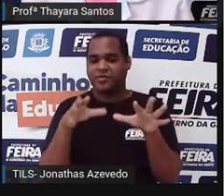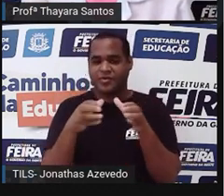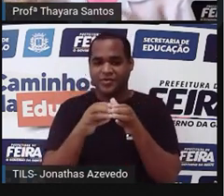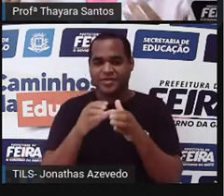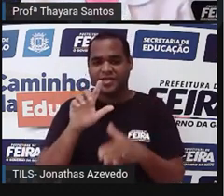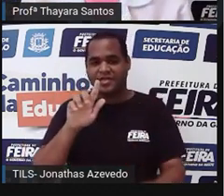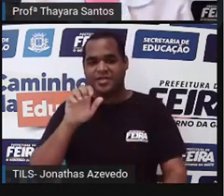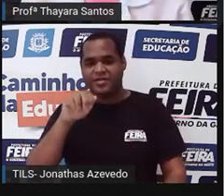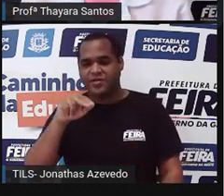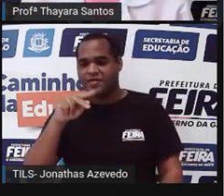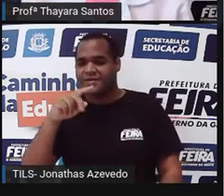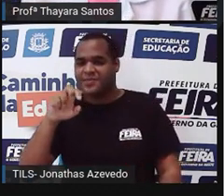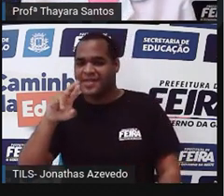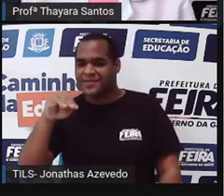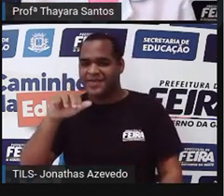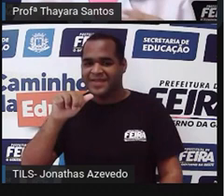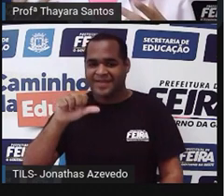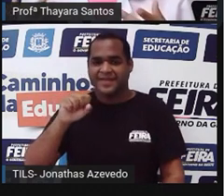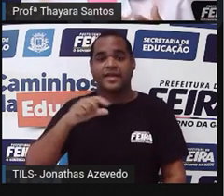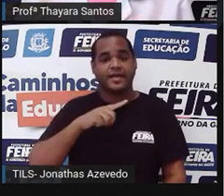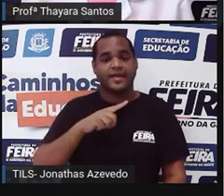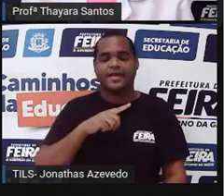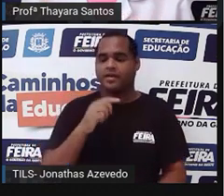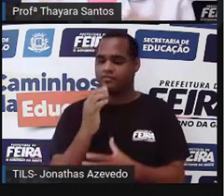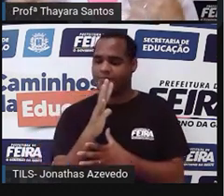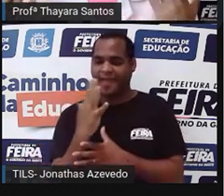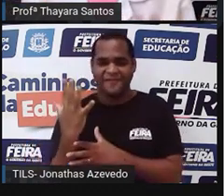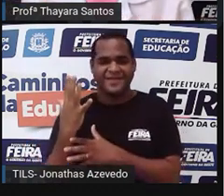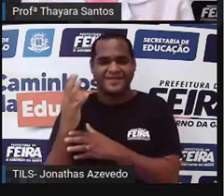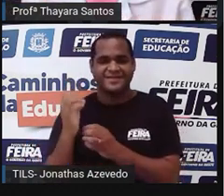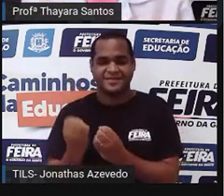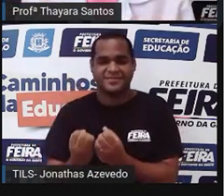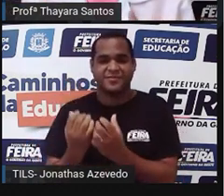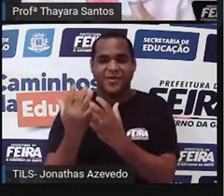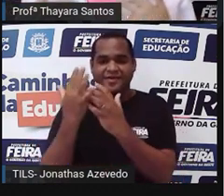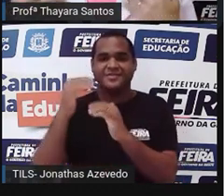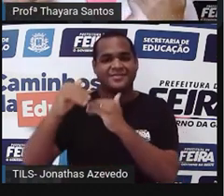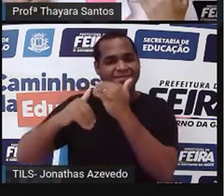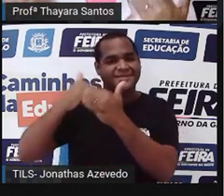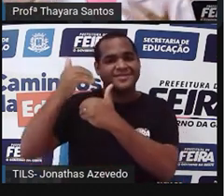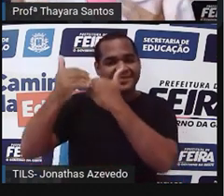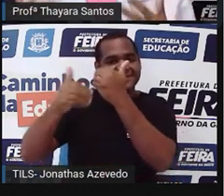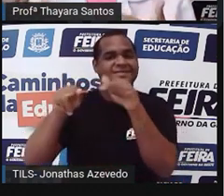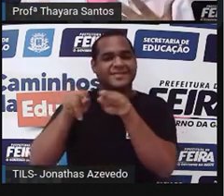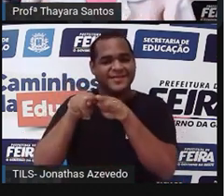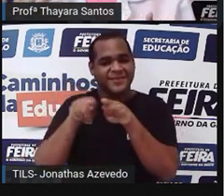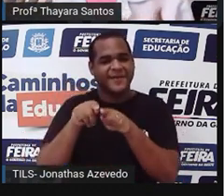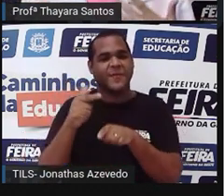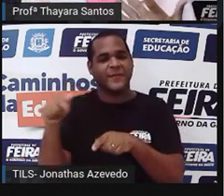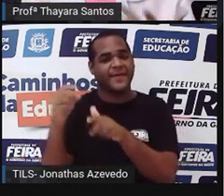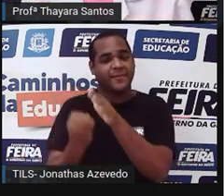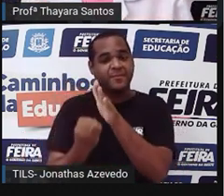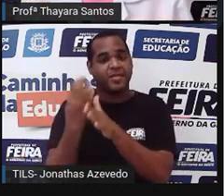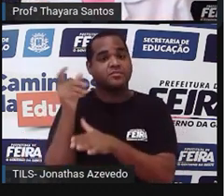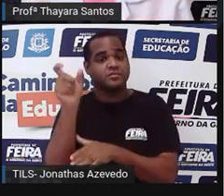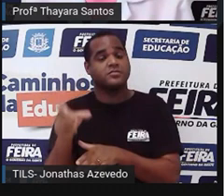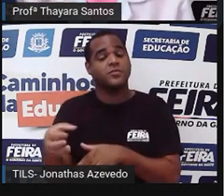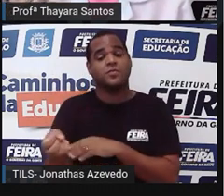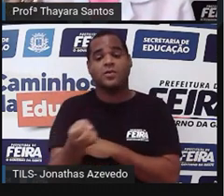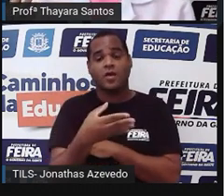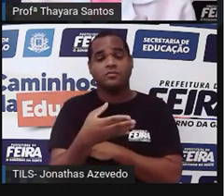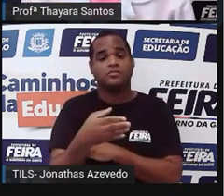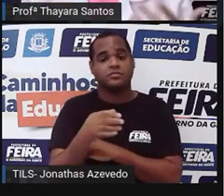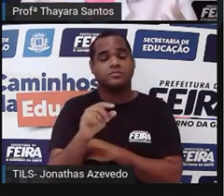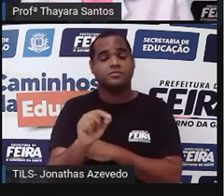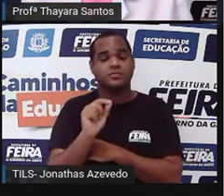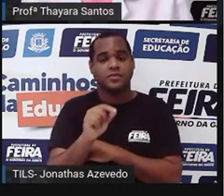que o grupo das gimnospermas. Essas gimnospermas também evoluíram, né? Apareceu aí uma característica nova, que é o